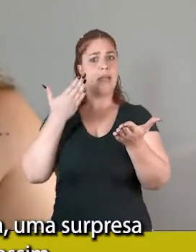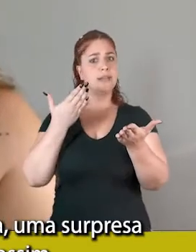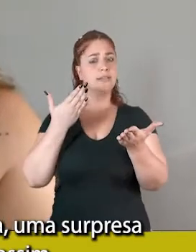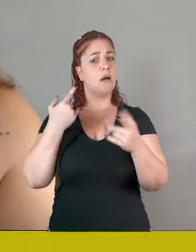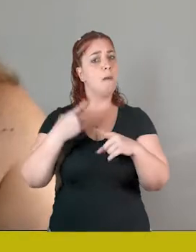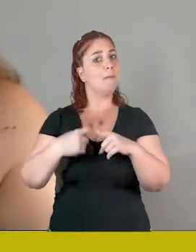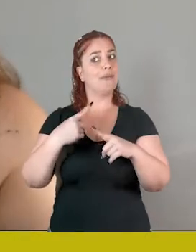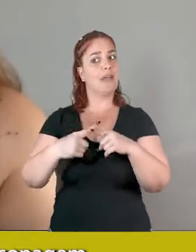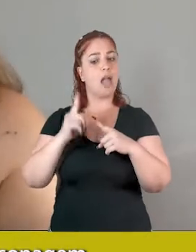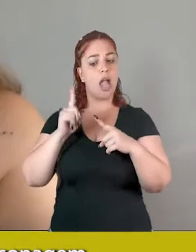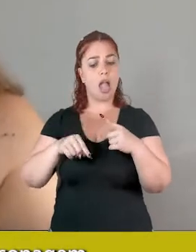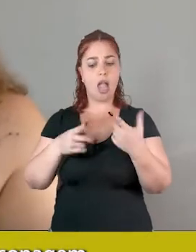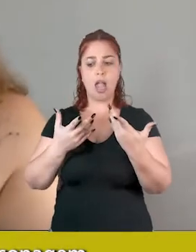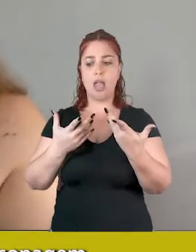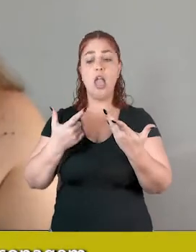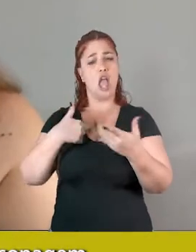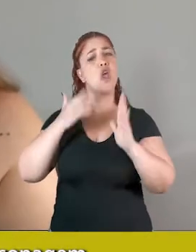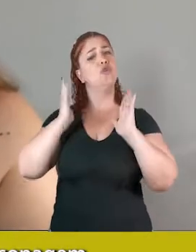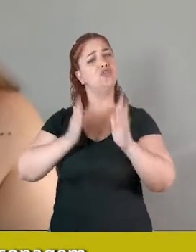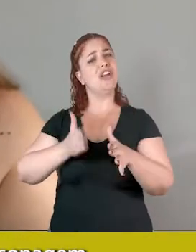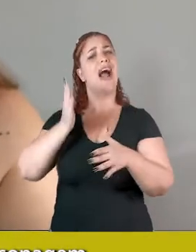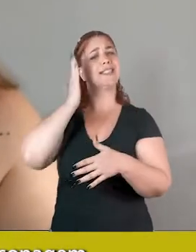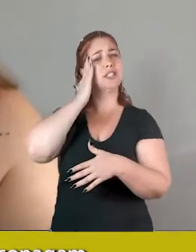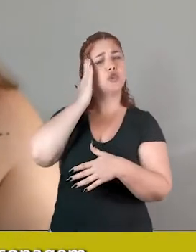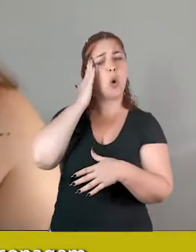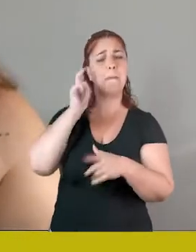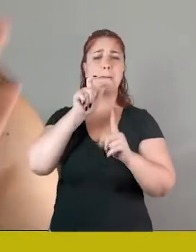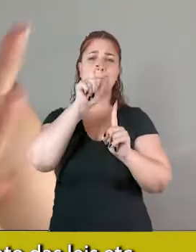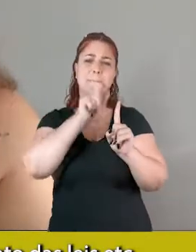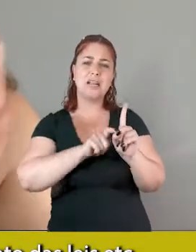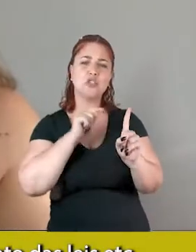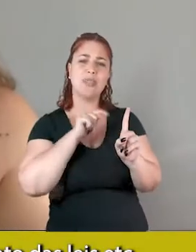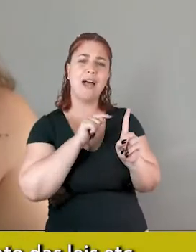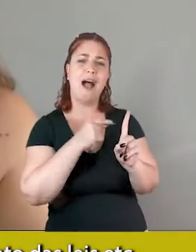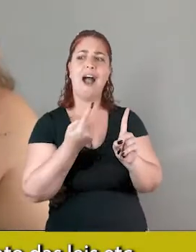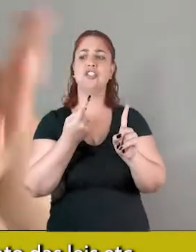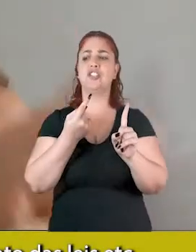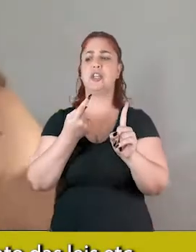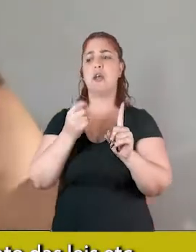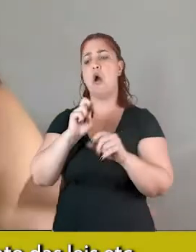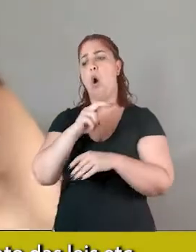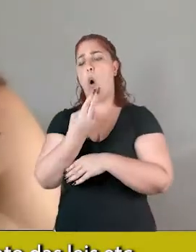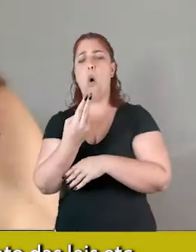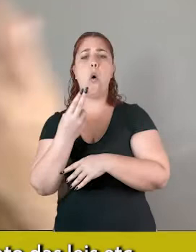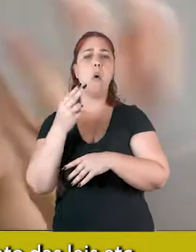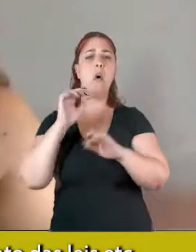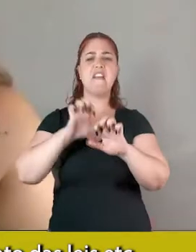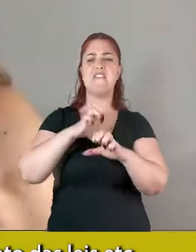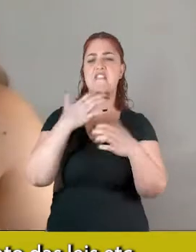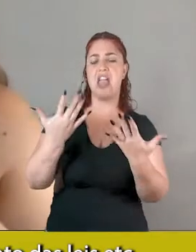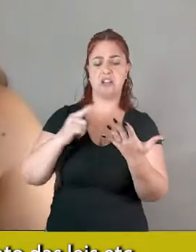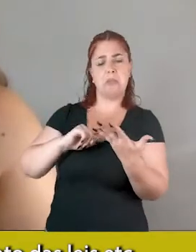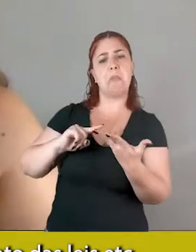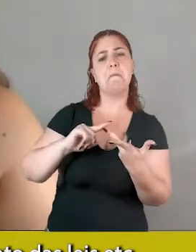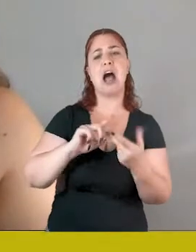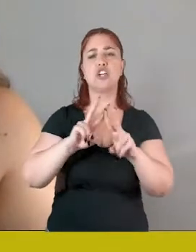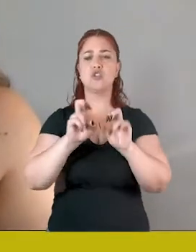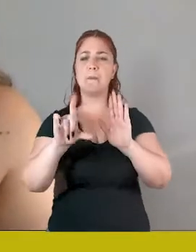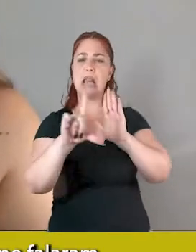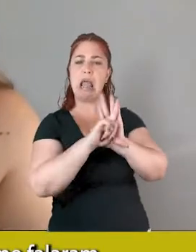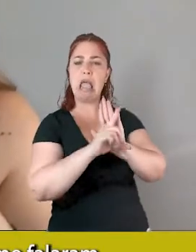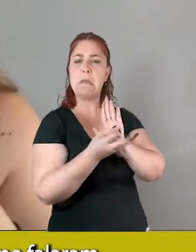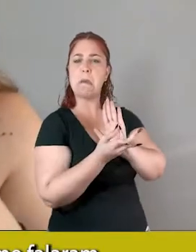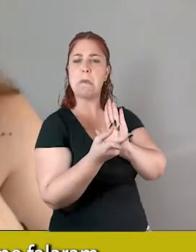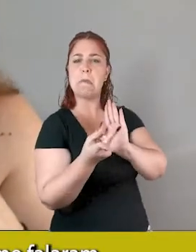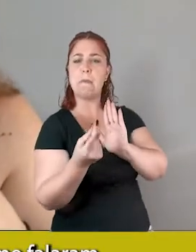porque são coisas assim, tipo, já ouvi falar, né, desse personagem, né, dessa pessoa, ou desse evento, né, das leis, etc.,